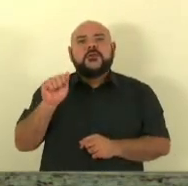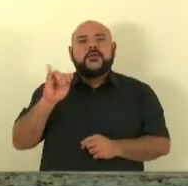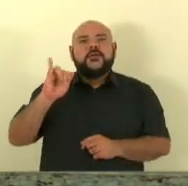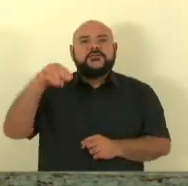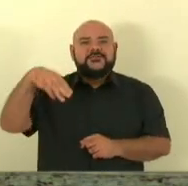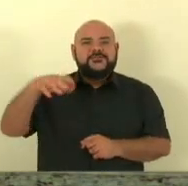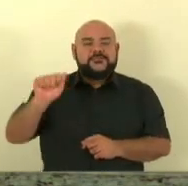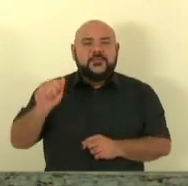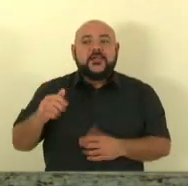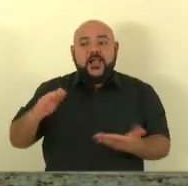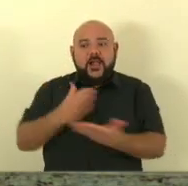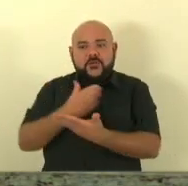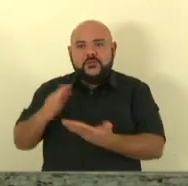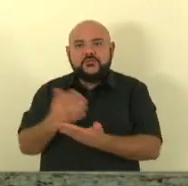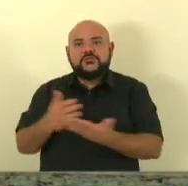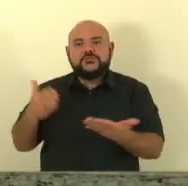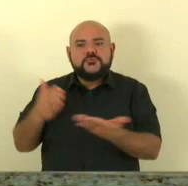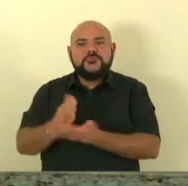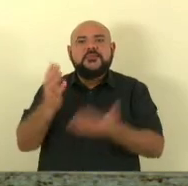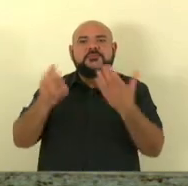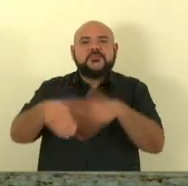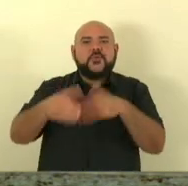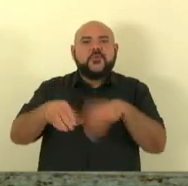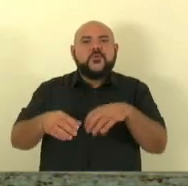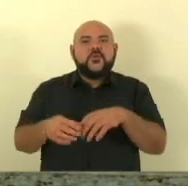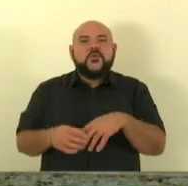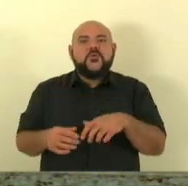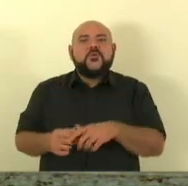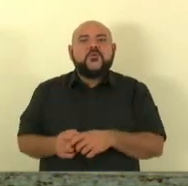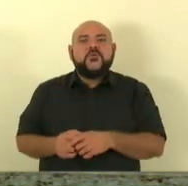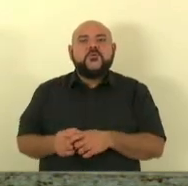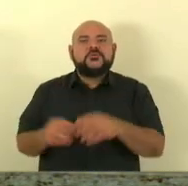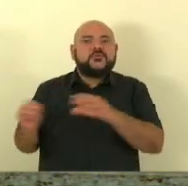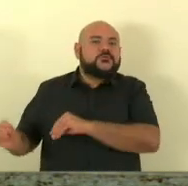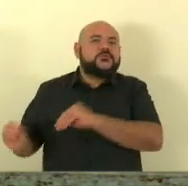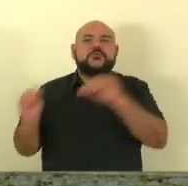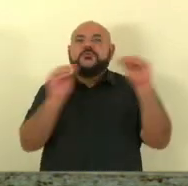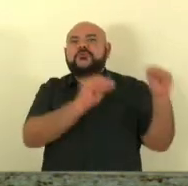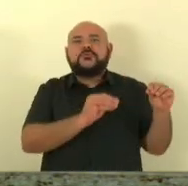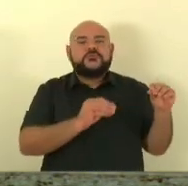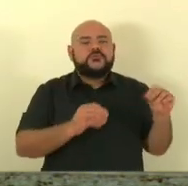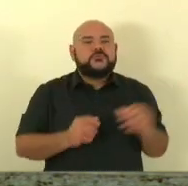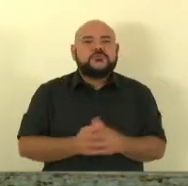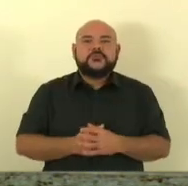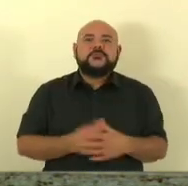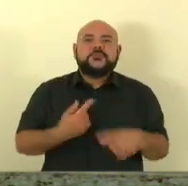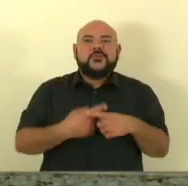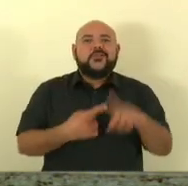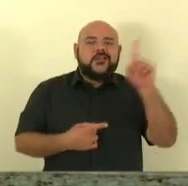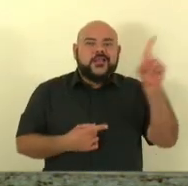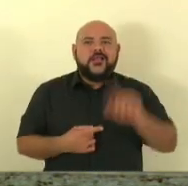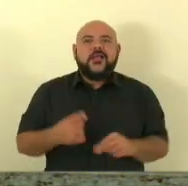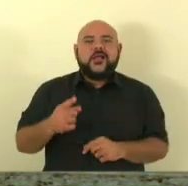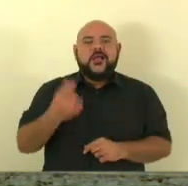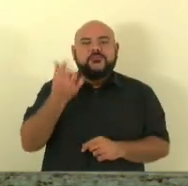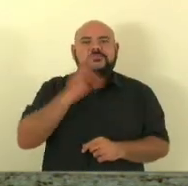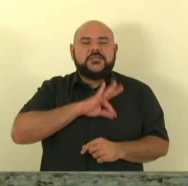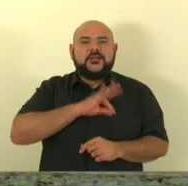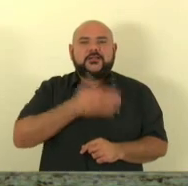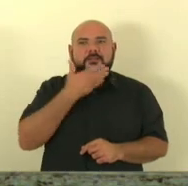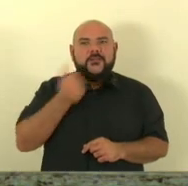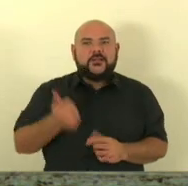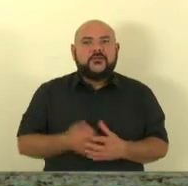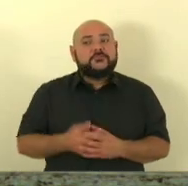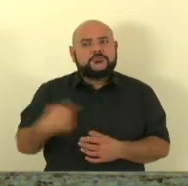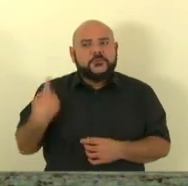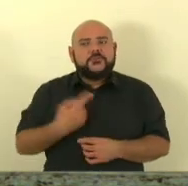embora. não obstante, o governo ter gasto com eles aí na formação de grandes valores. Então, nós temos solicitado aqui, desde o